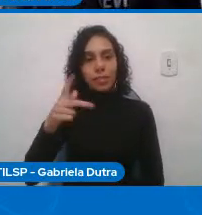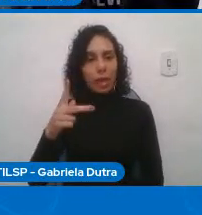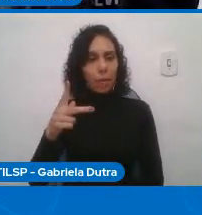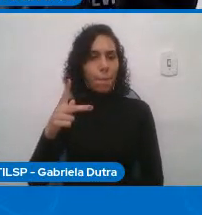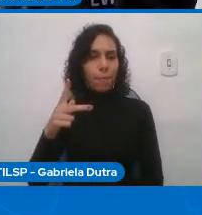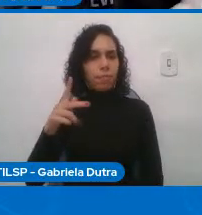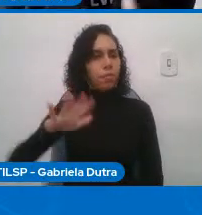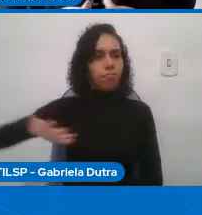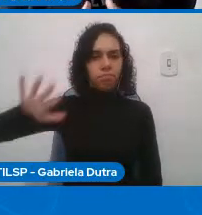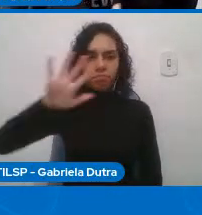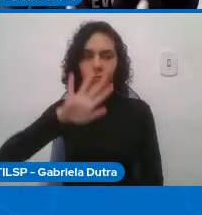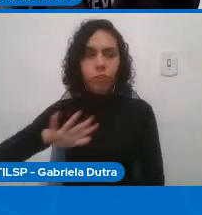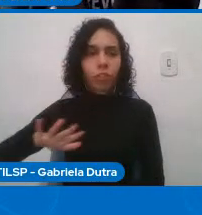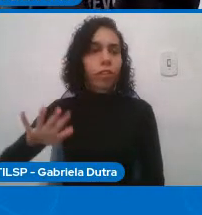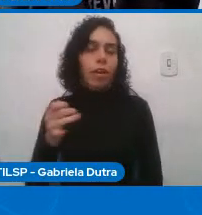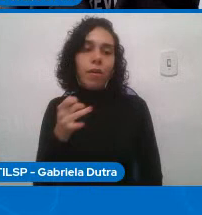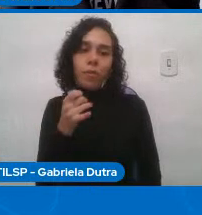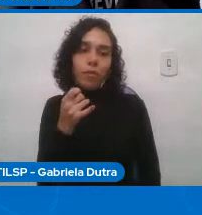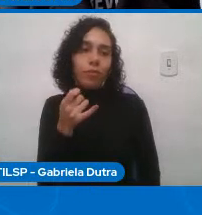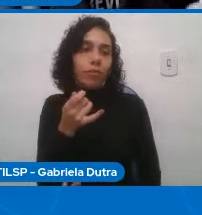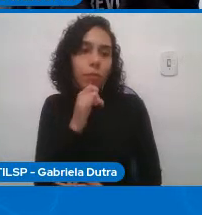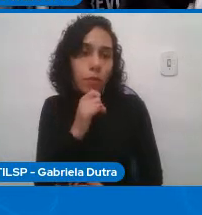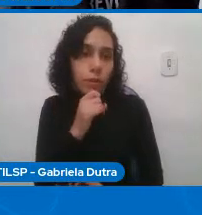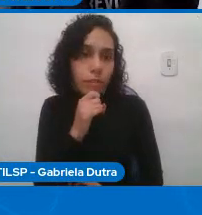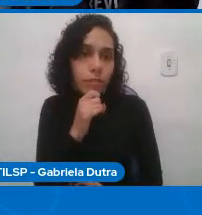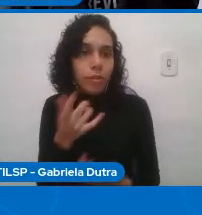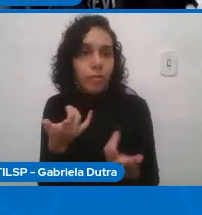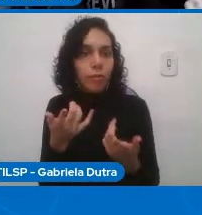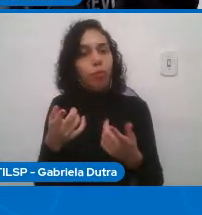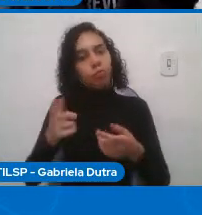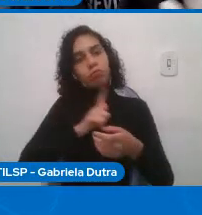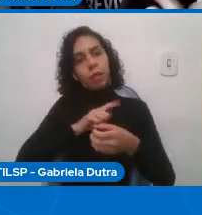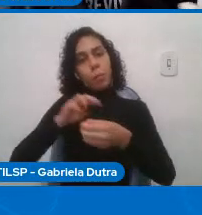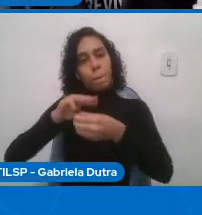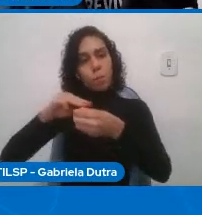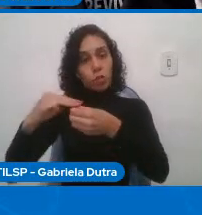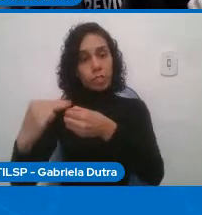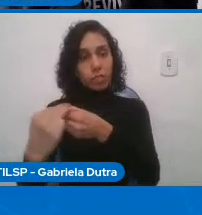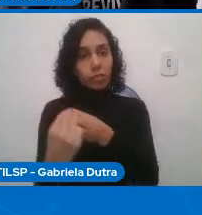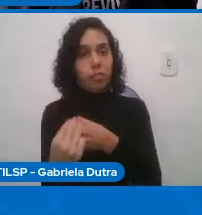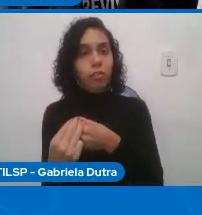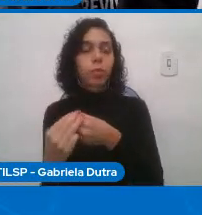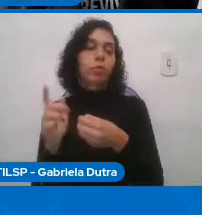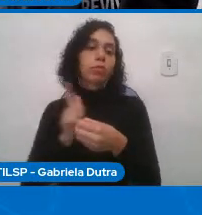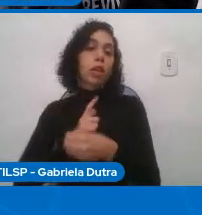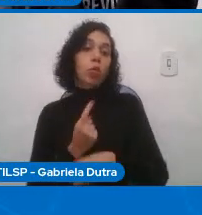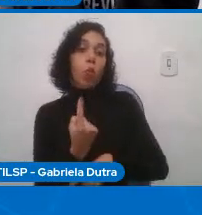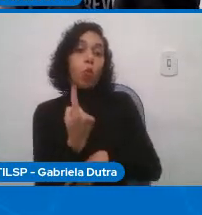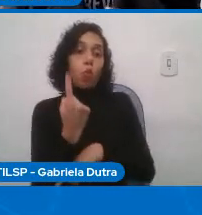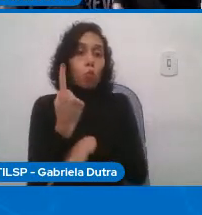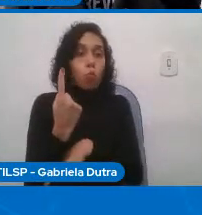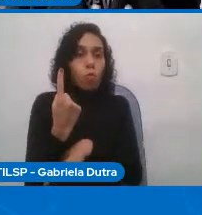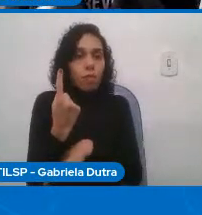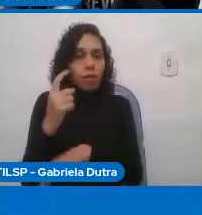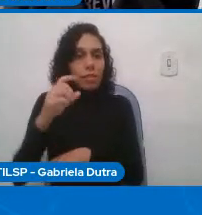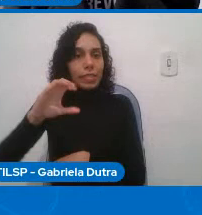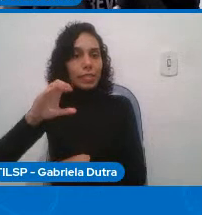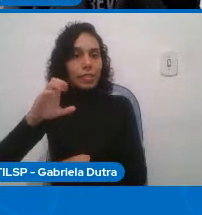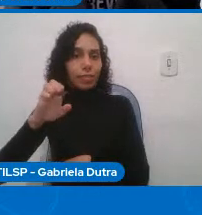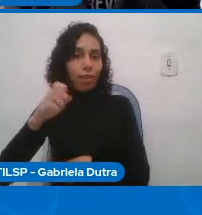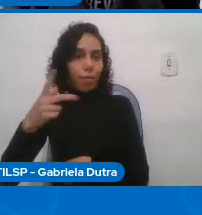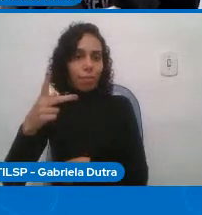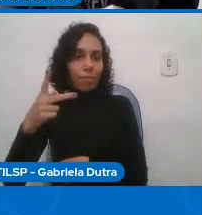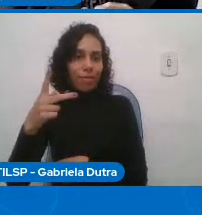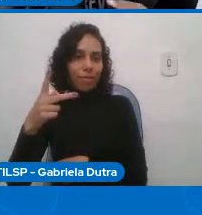milhares de municípios pequenos que tem um único CEP terminado em 000. É